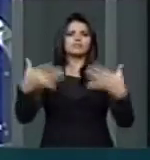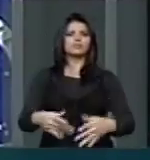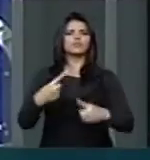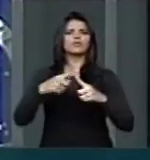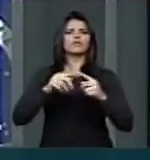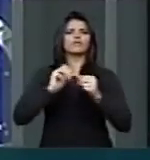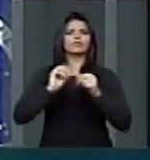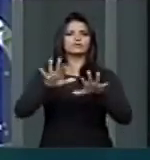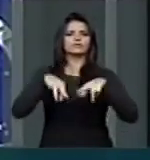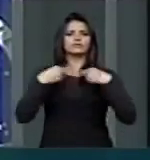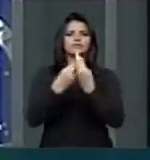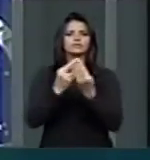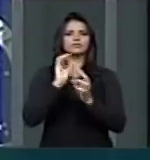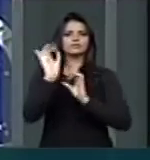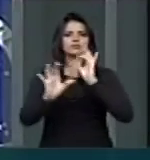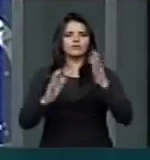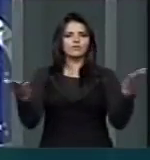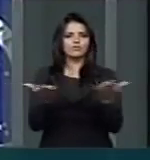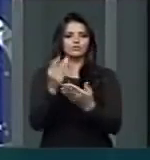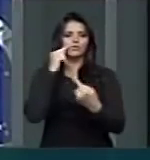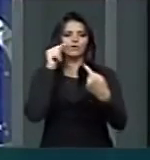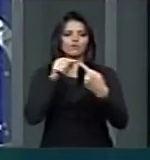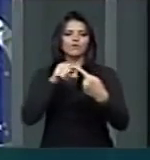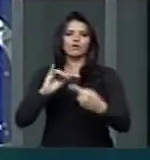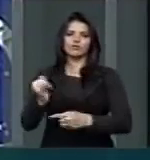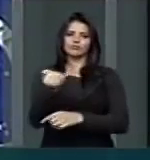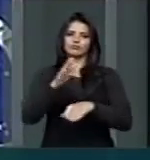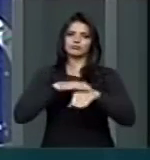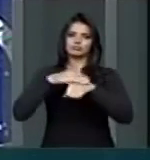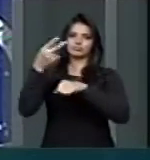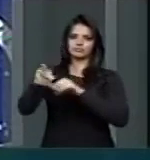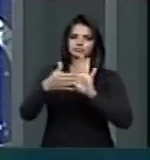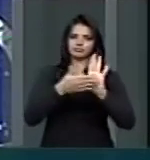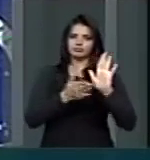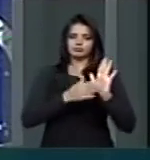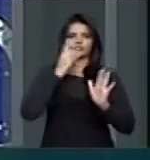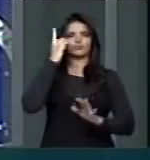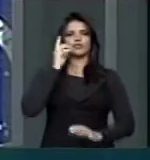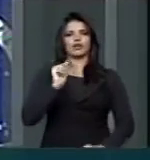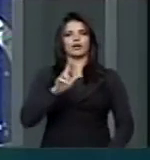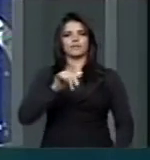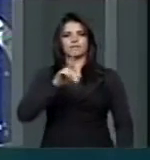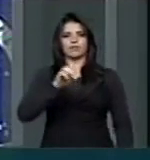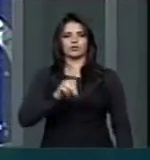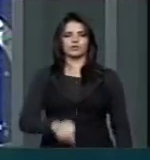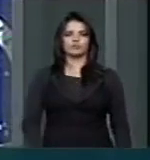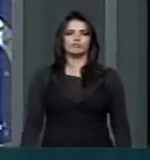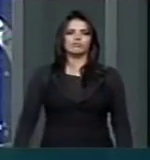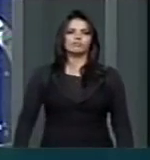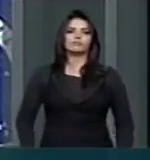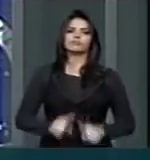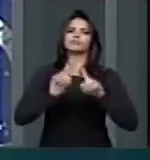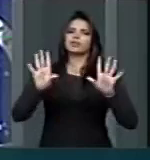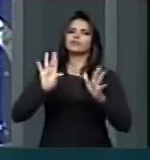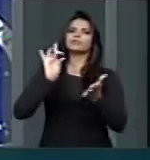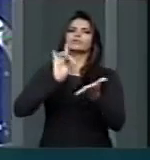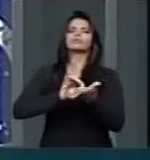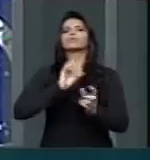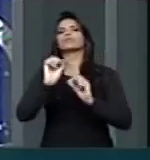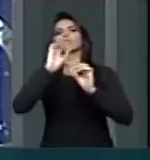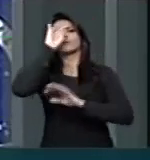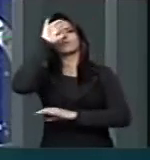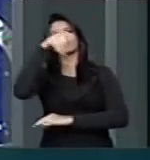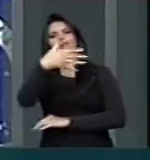realização desta sessão, conforme a oportuna iniciativa do deputado Armando Virgílio. Mas o que realmente imprime a